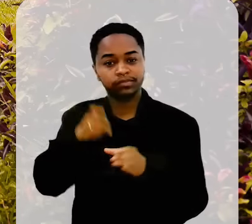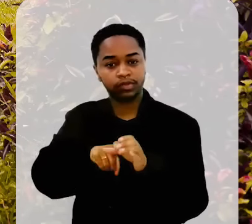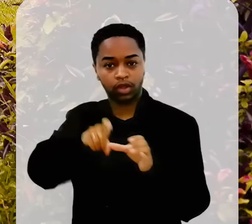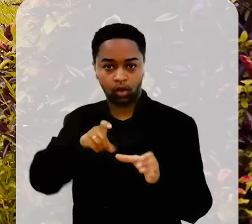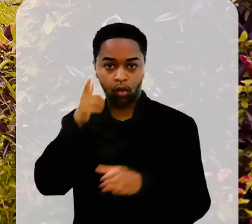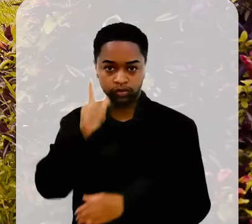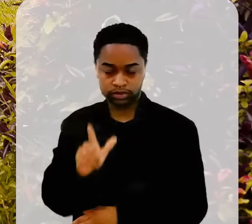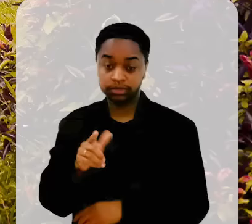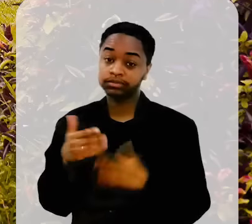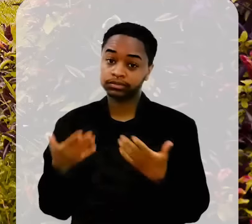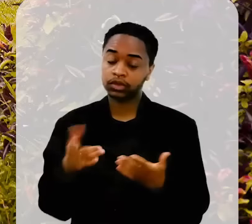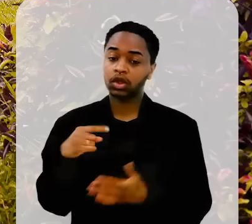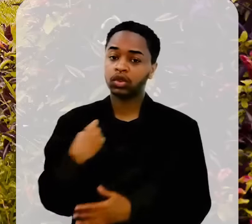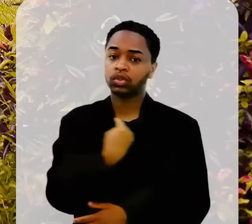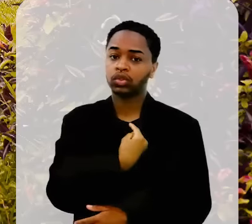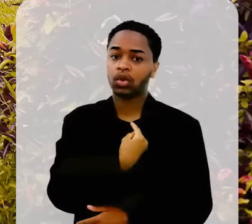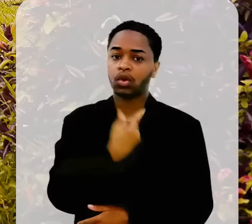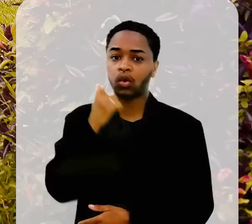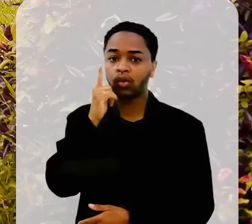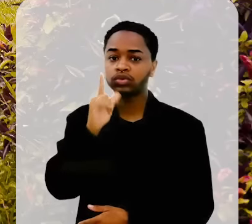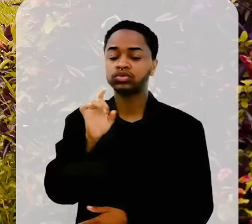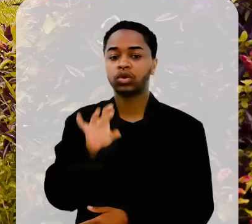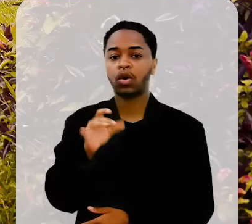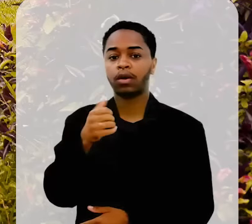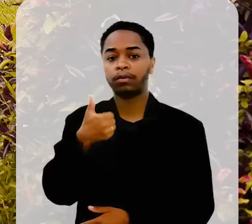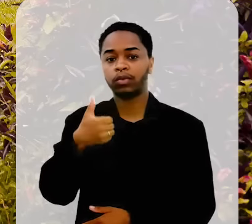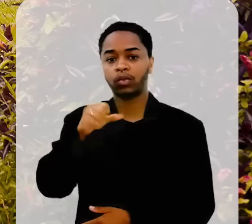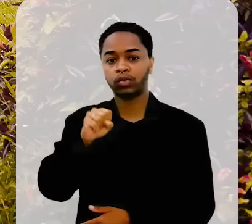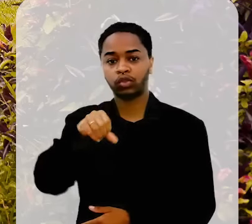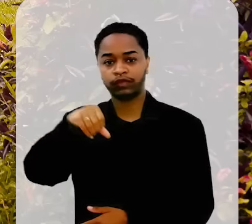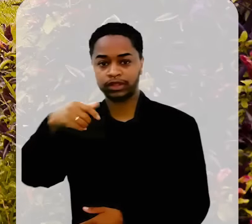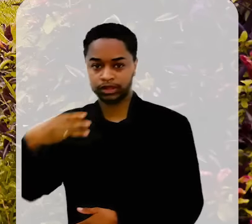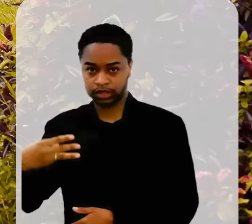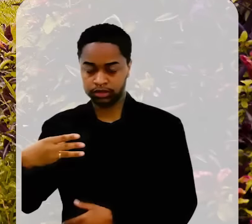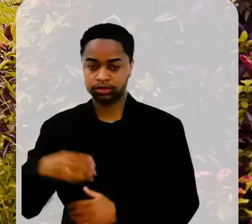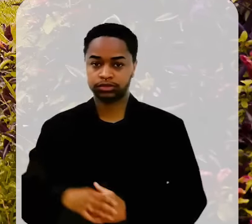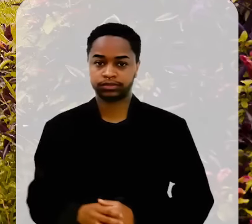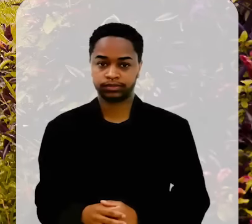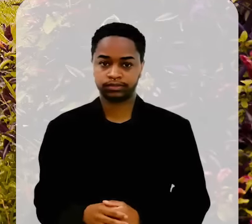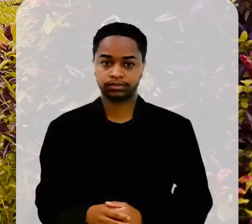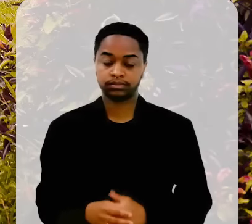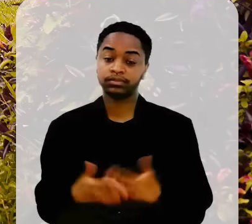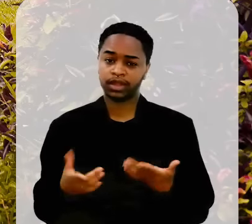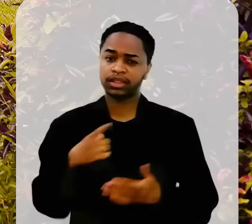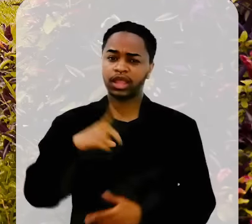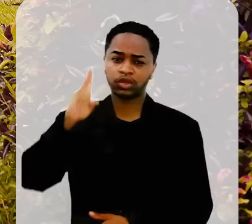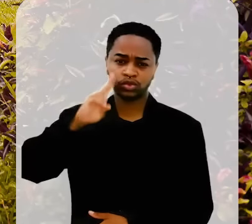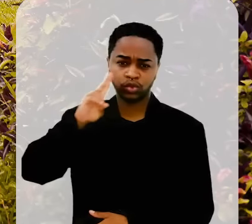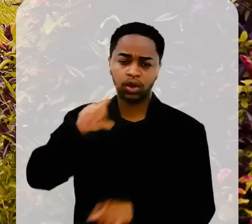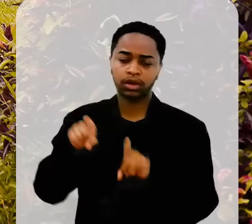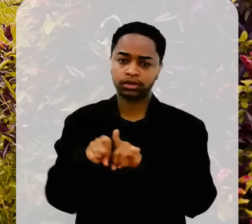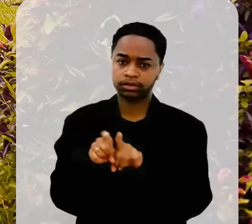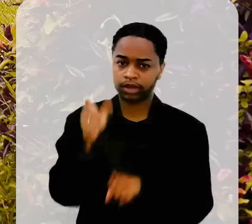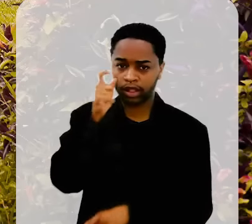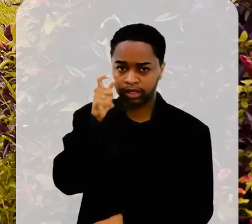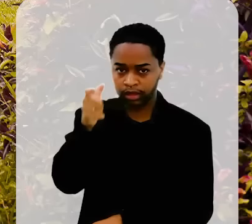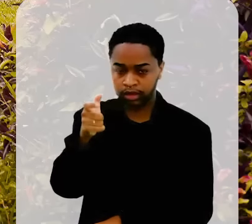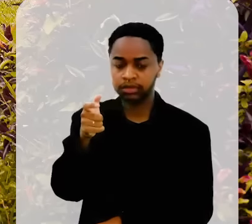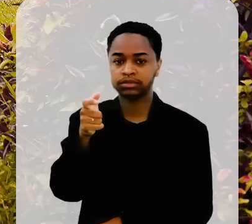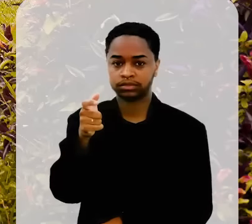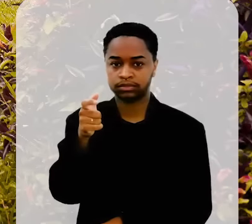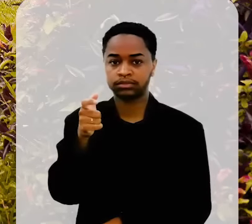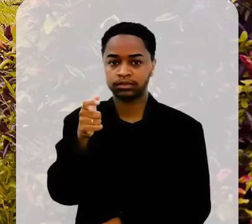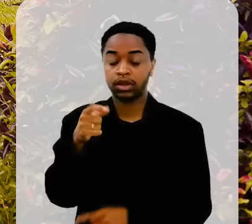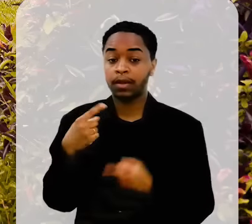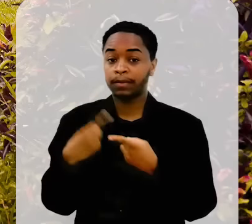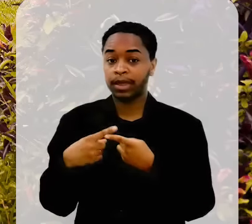independente de Cantagalo, né? E isso nós conseguimos em 1893. Até tem uma história